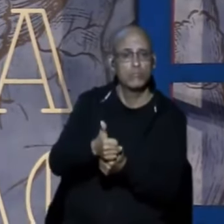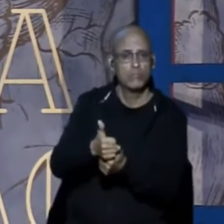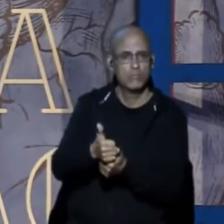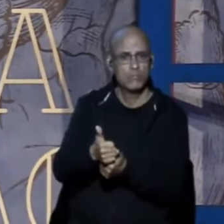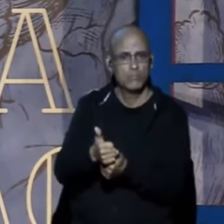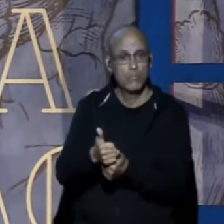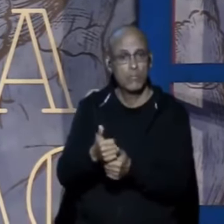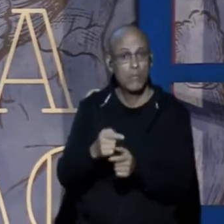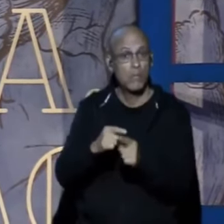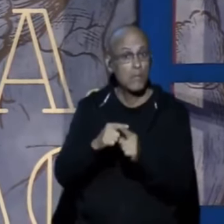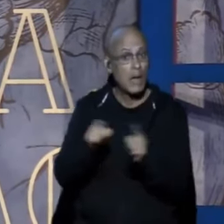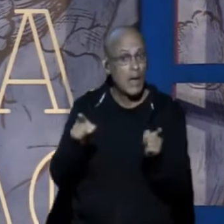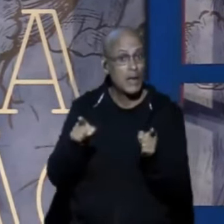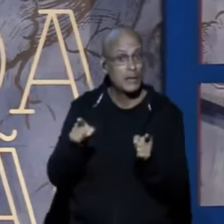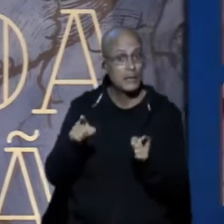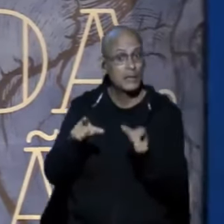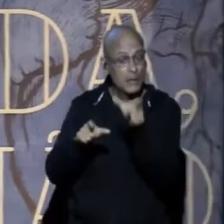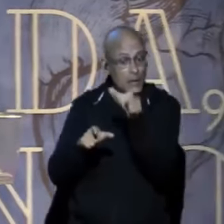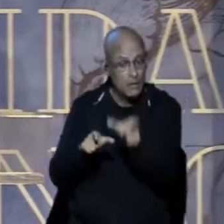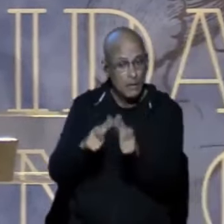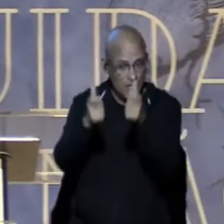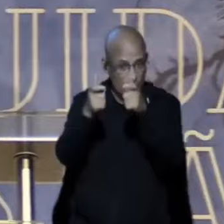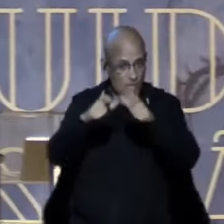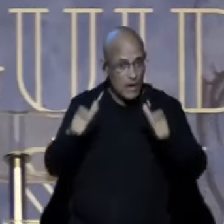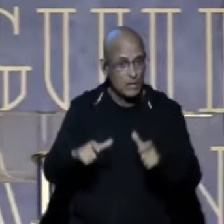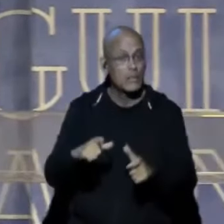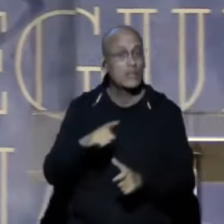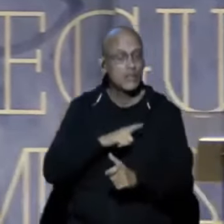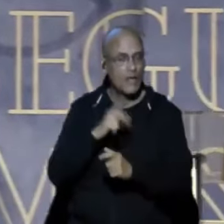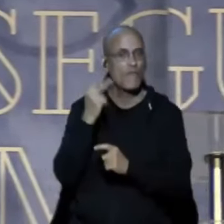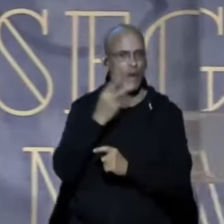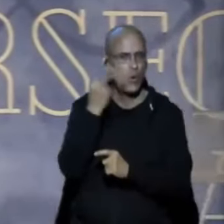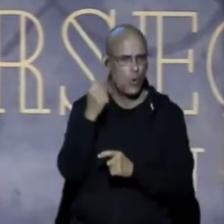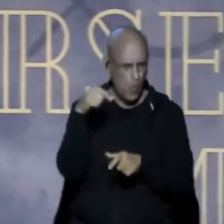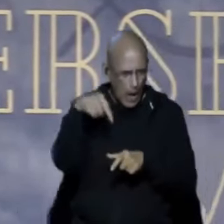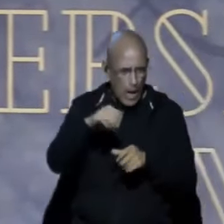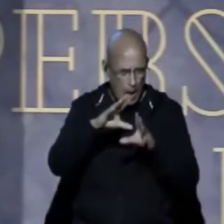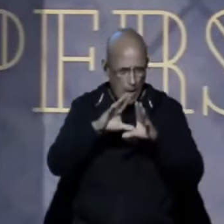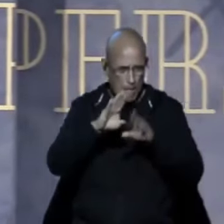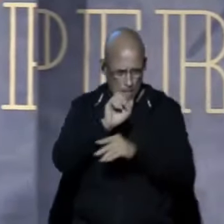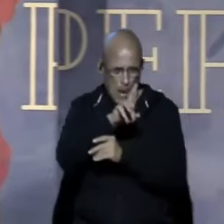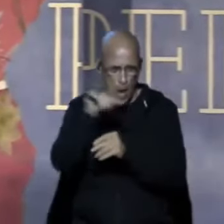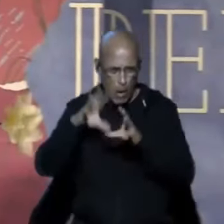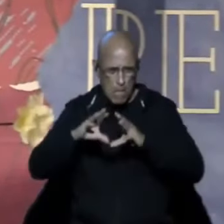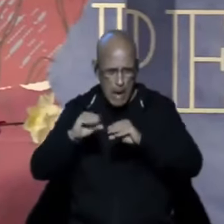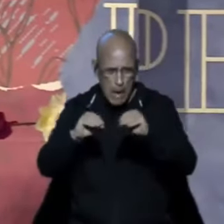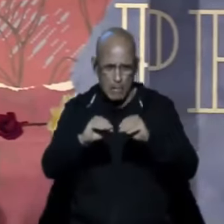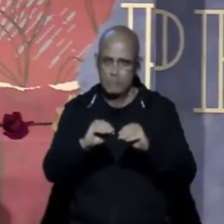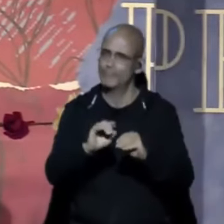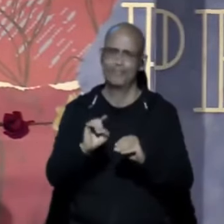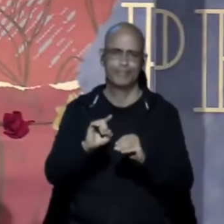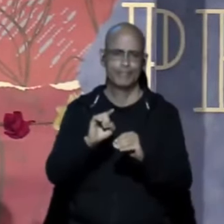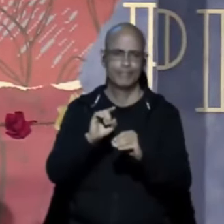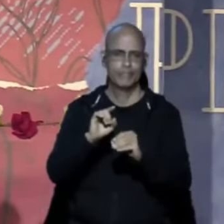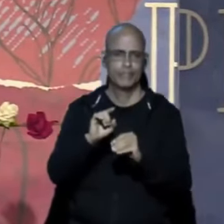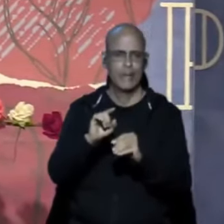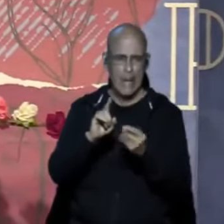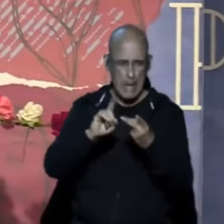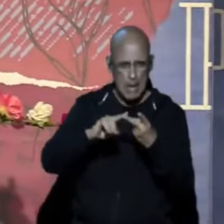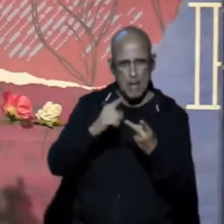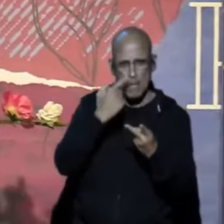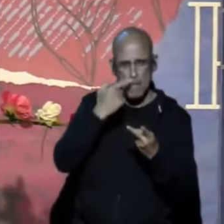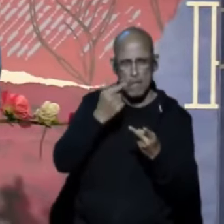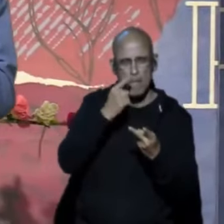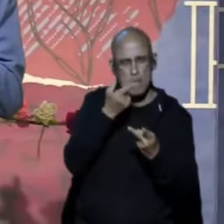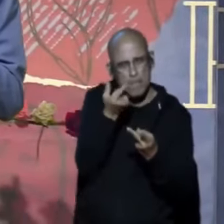Mas que há valor nesse vaso de barro Não pelo barro Não porque custa pouco